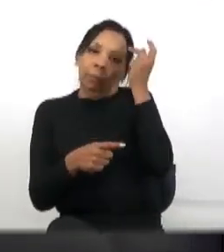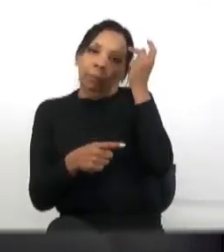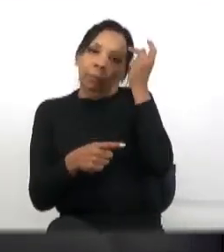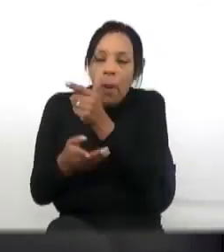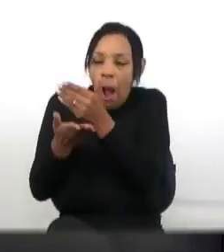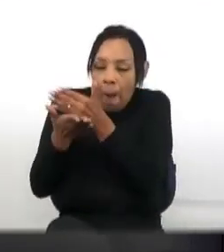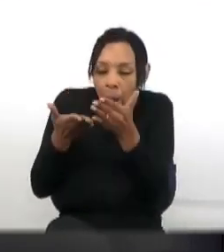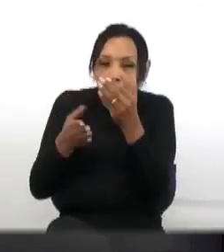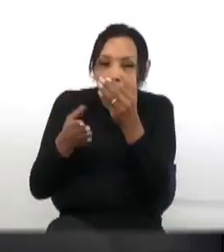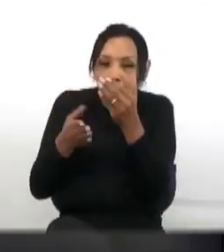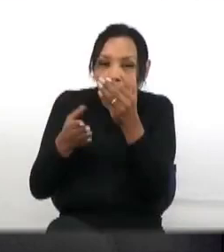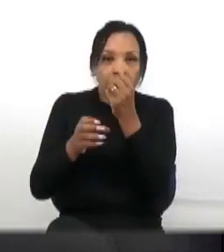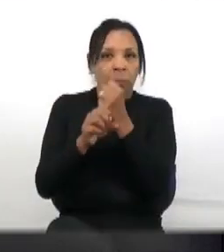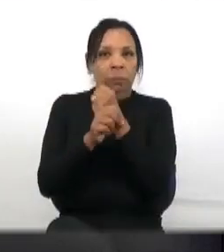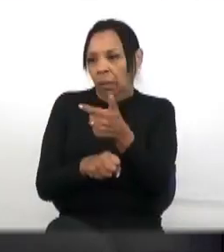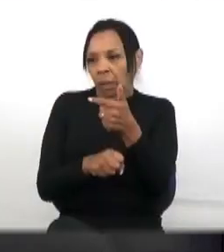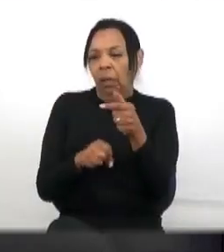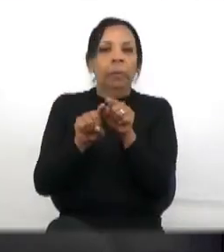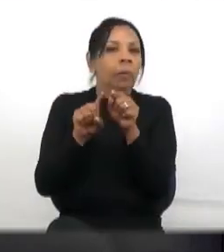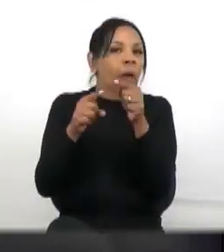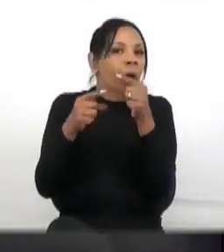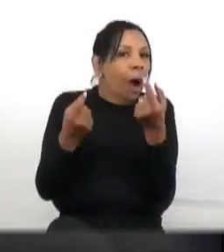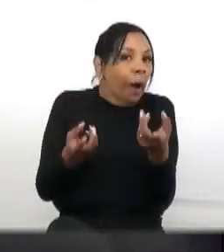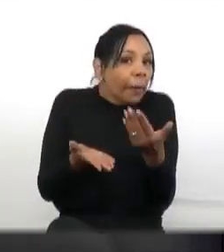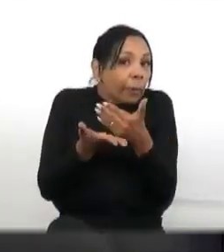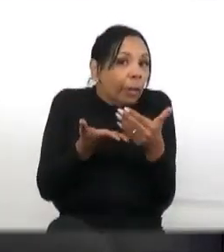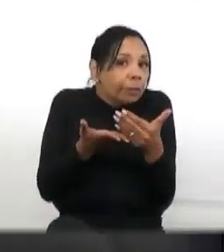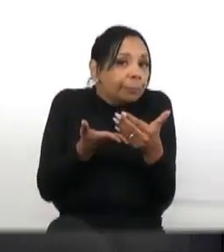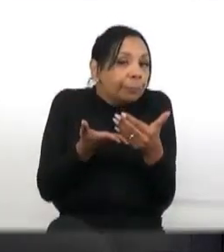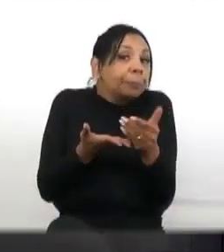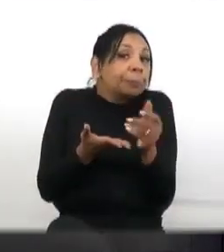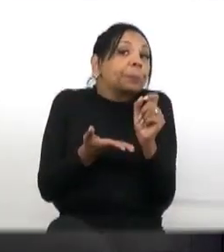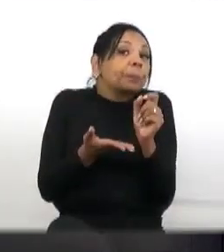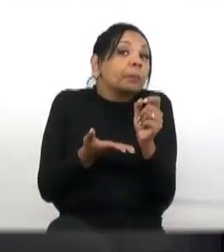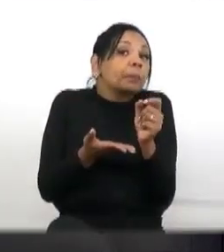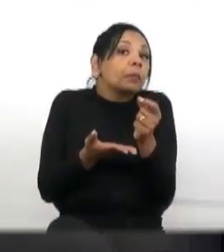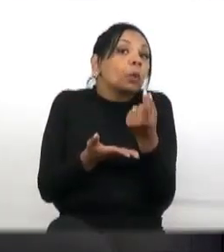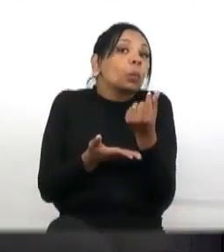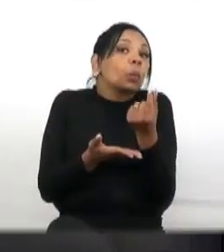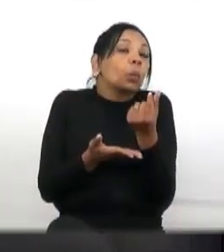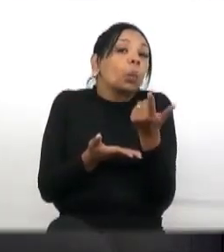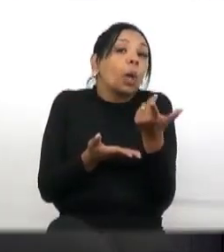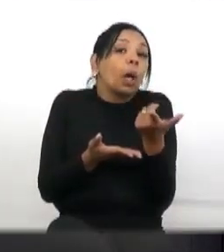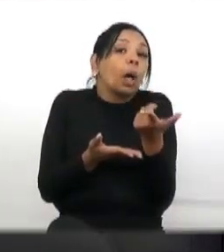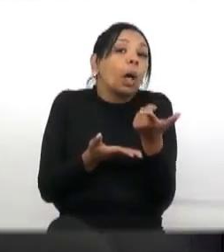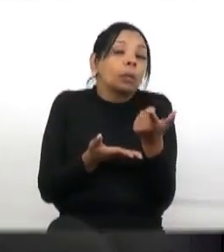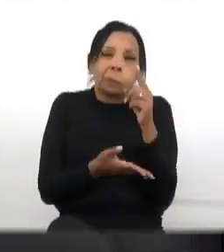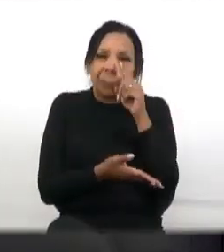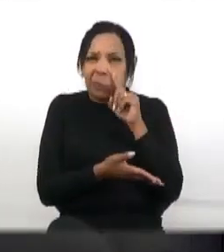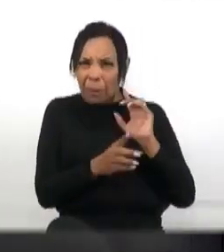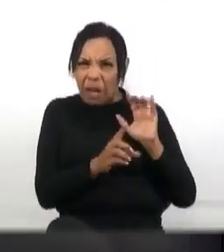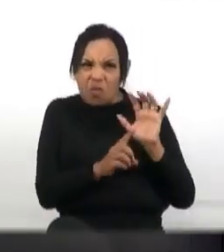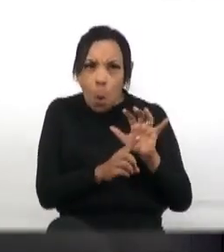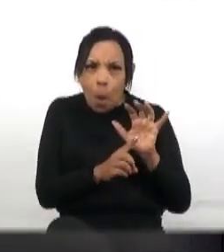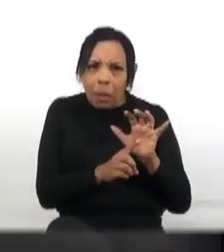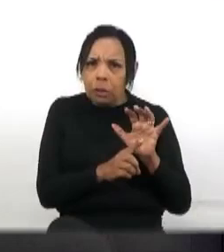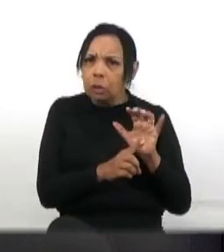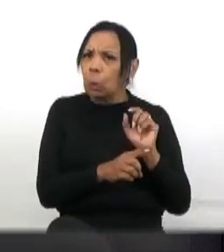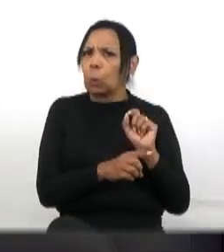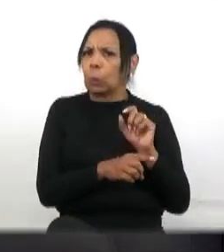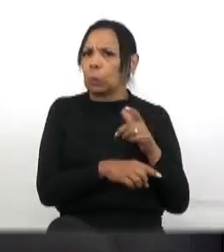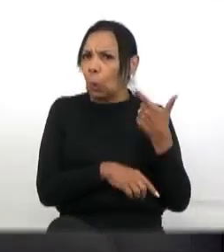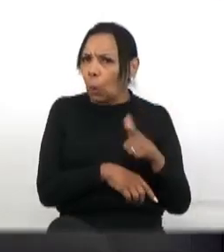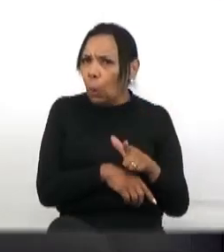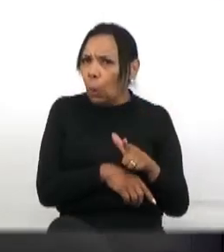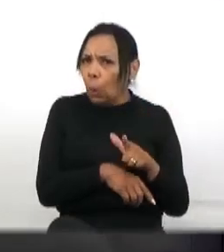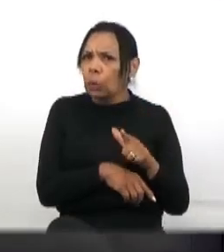começou, quando ela for começar, quanto vai, quando ela vai custar? E dizem que tem deputado influente aqui nessa cidade, outra, parque da juventude, de